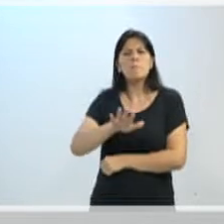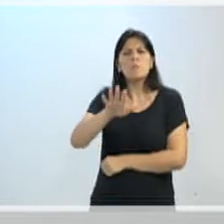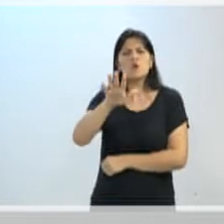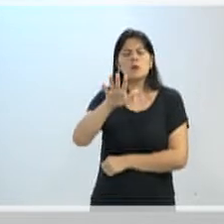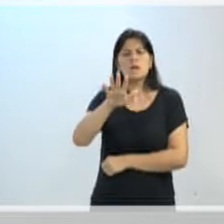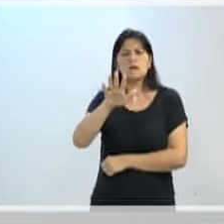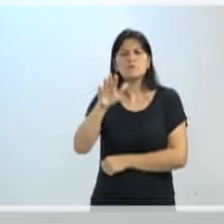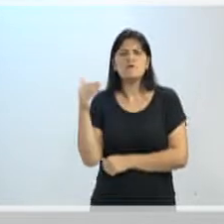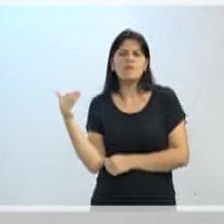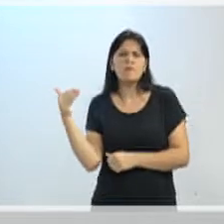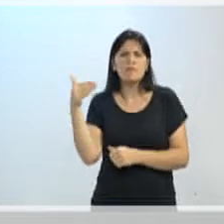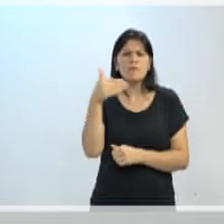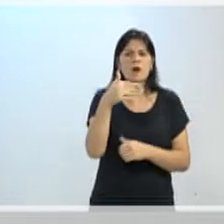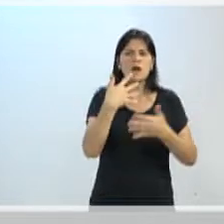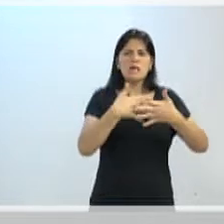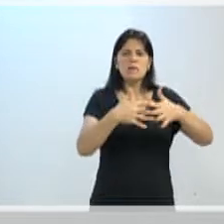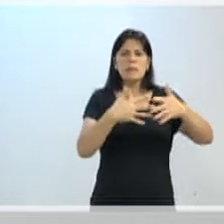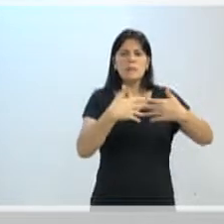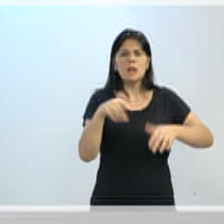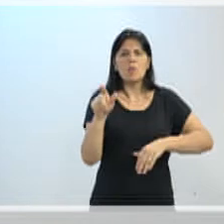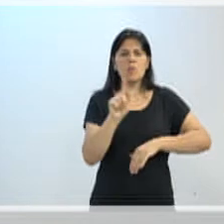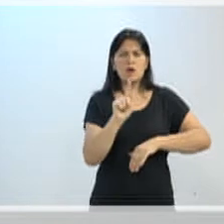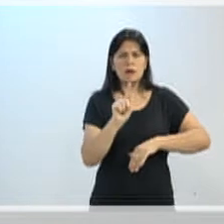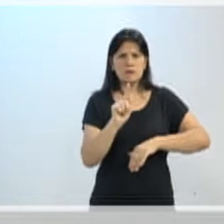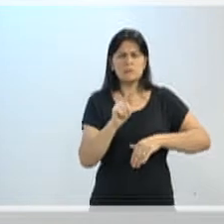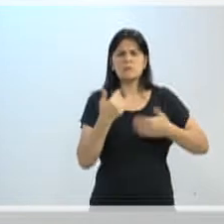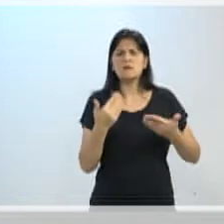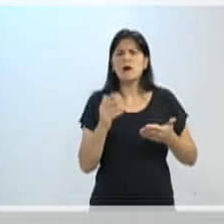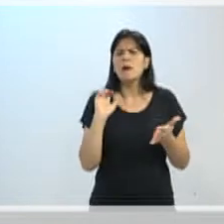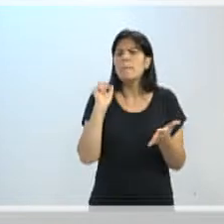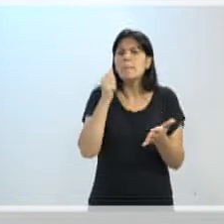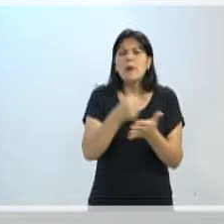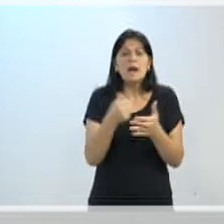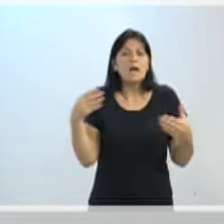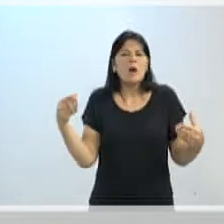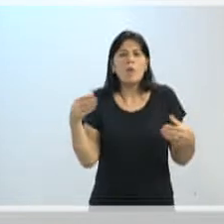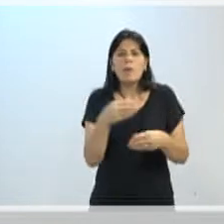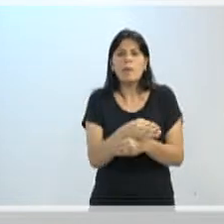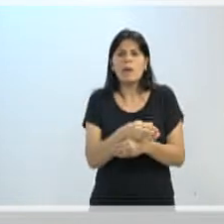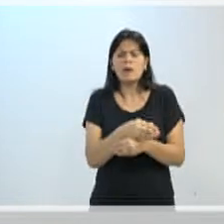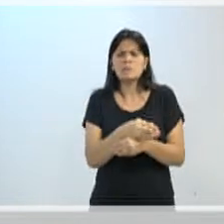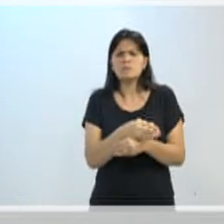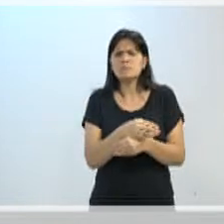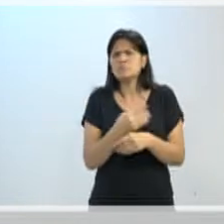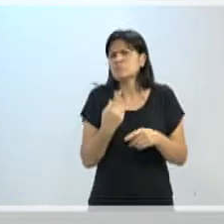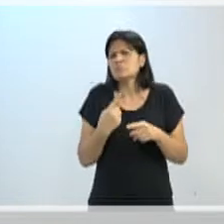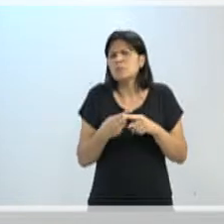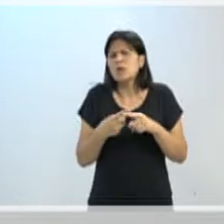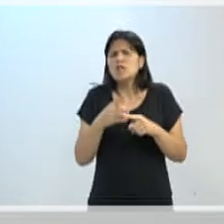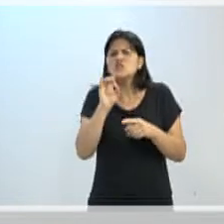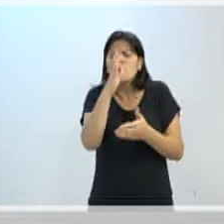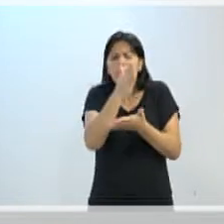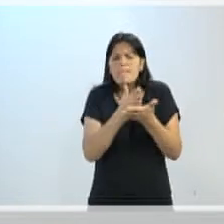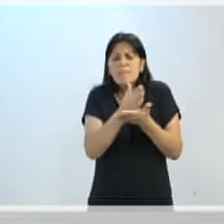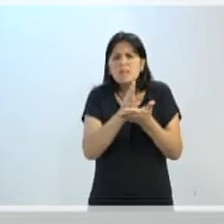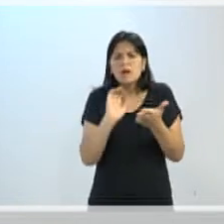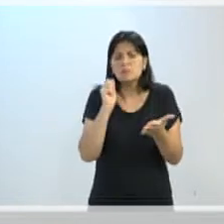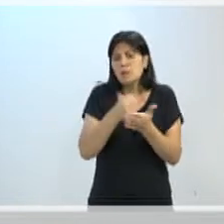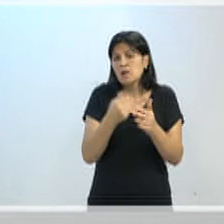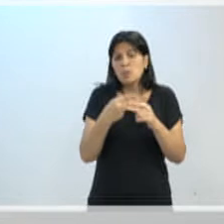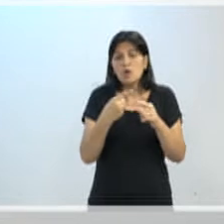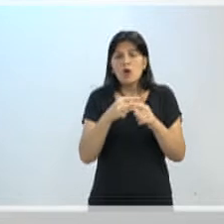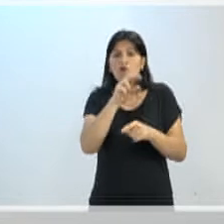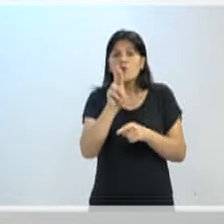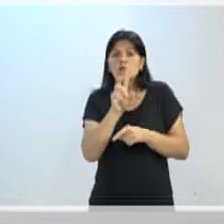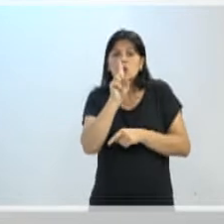Garcia, ela tem que pagar a passagem do itenerar inteiro? Por que ela não paga uma parte só desse? Já